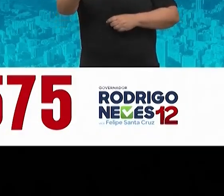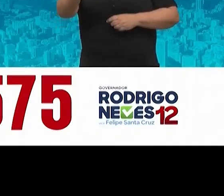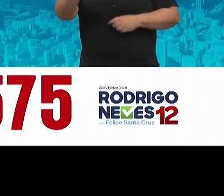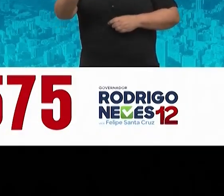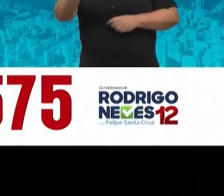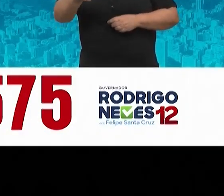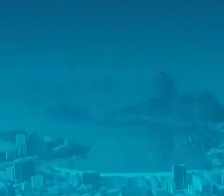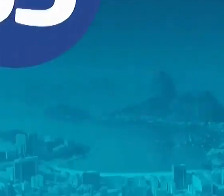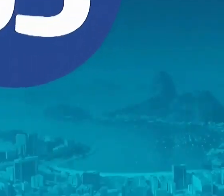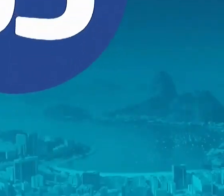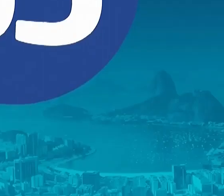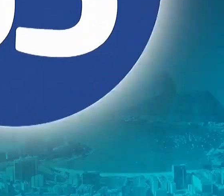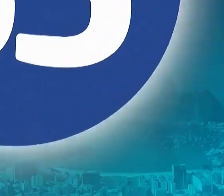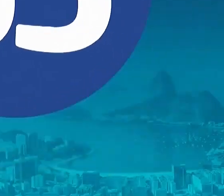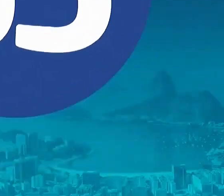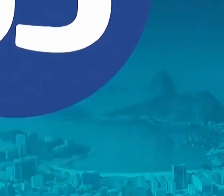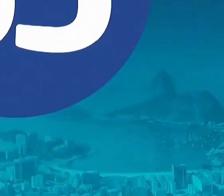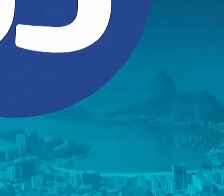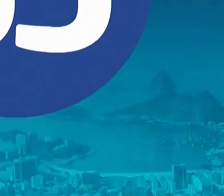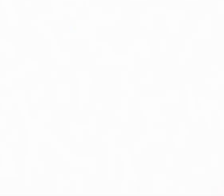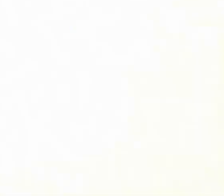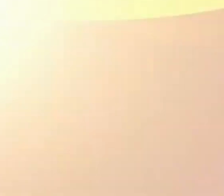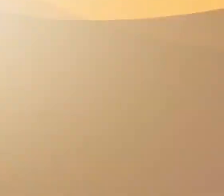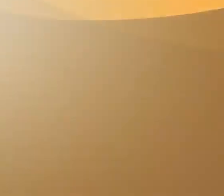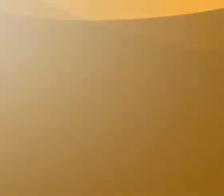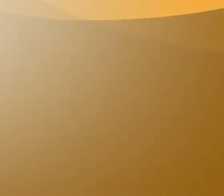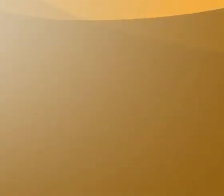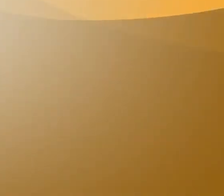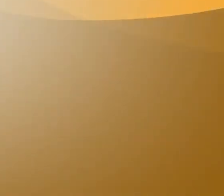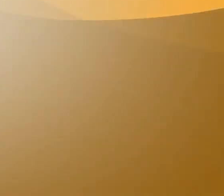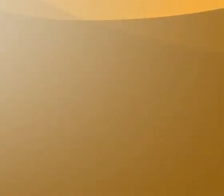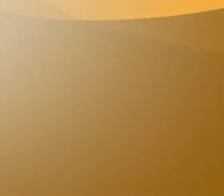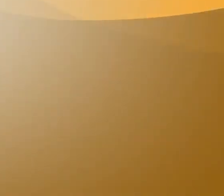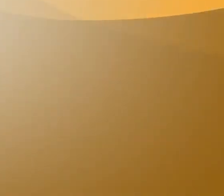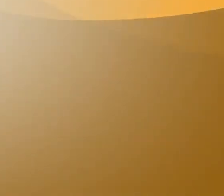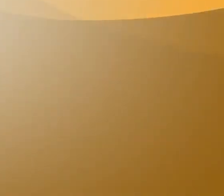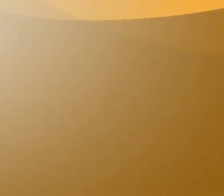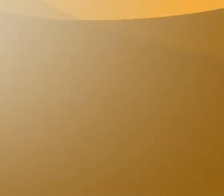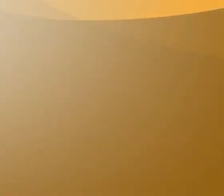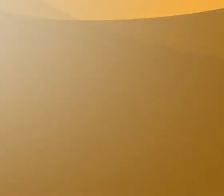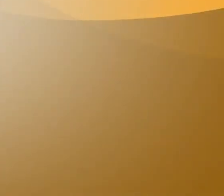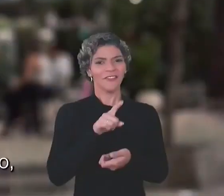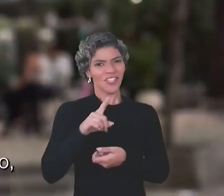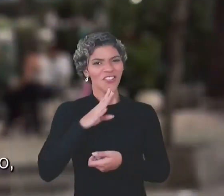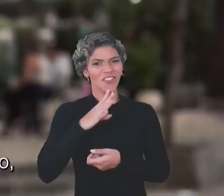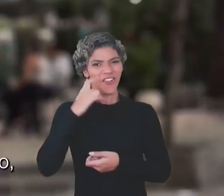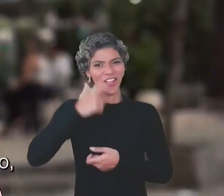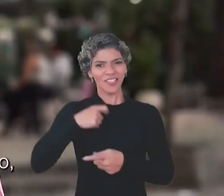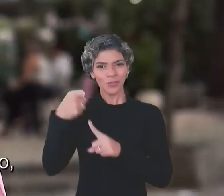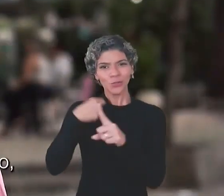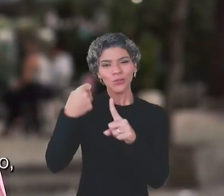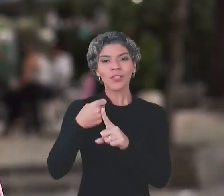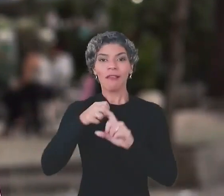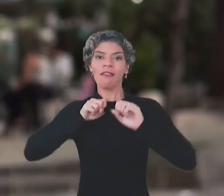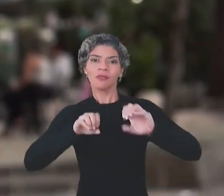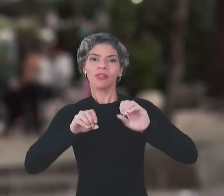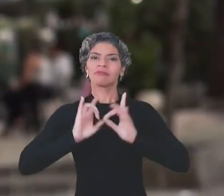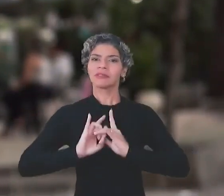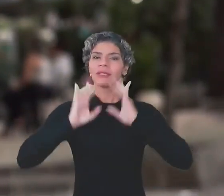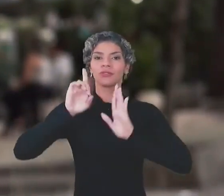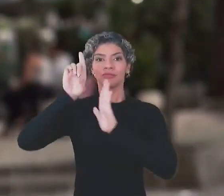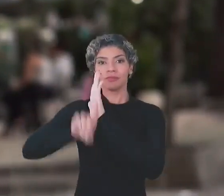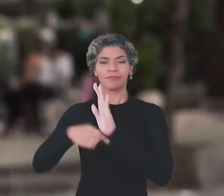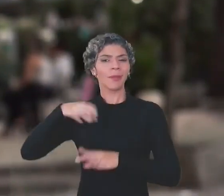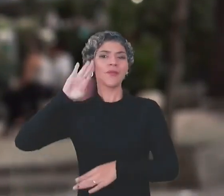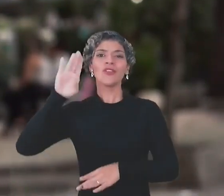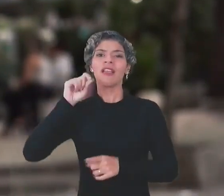5575. Vote 55. PSB 40. Você me conhece da luta por educação, democracia